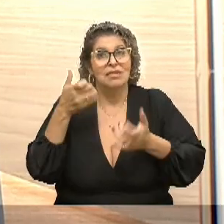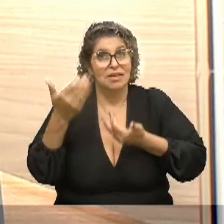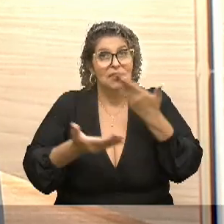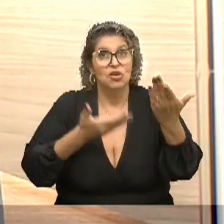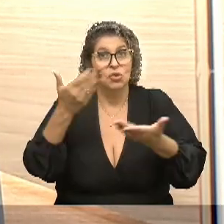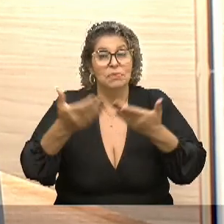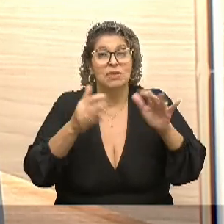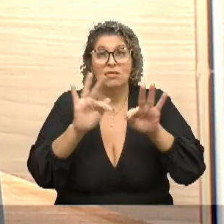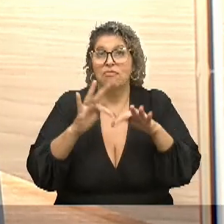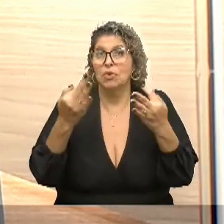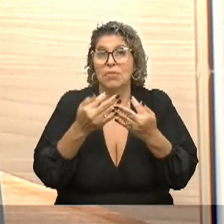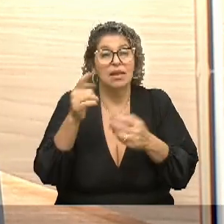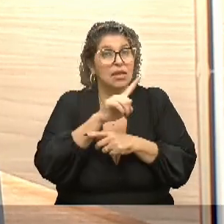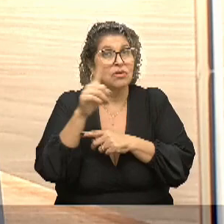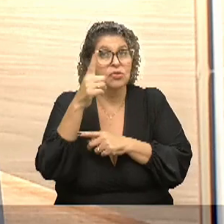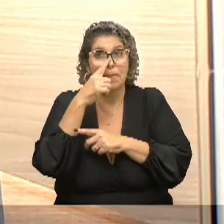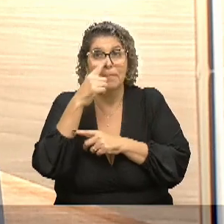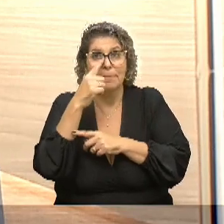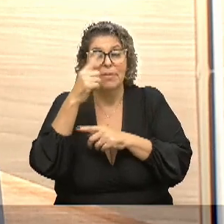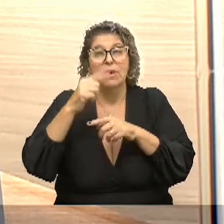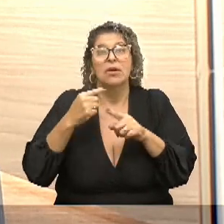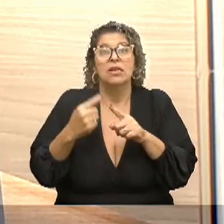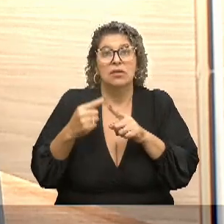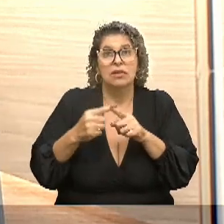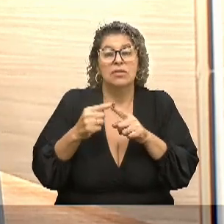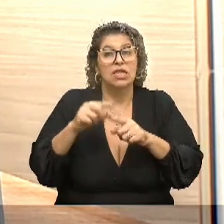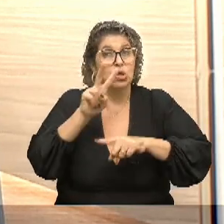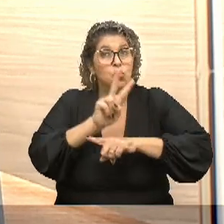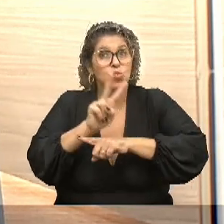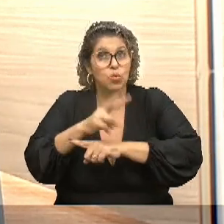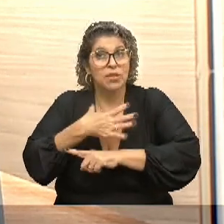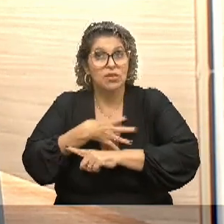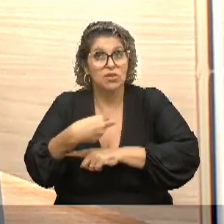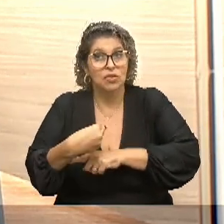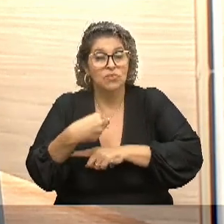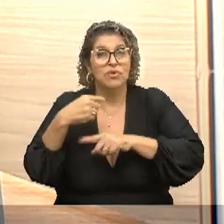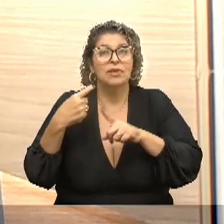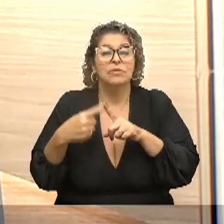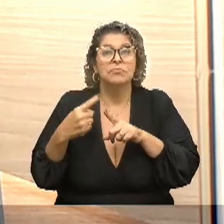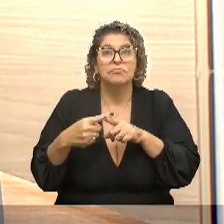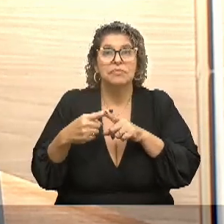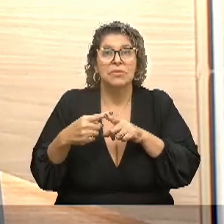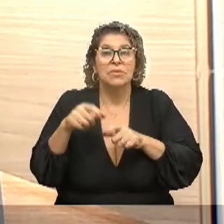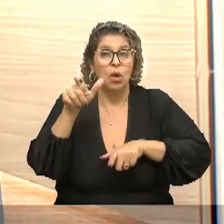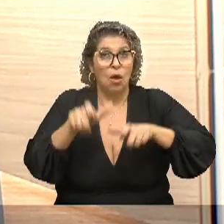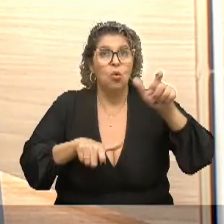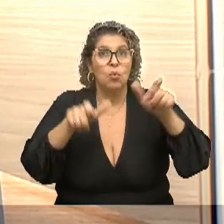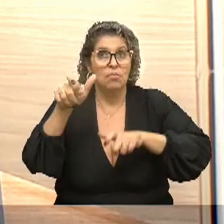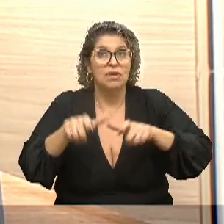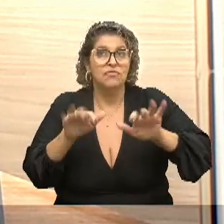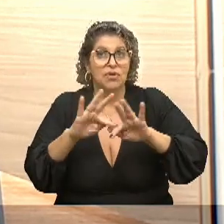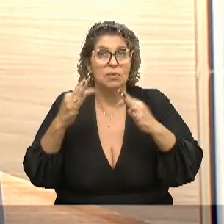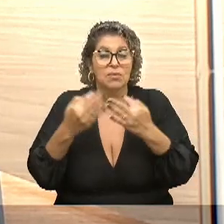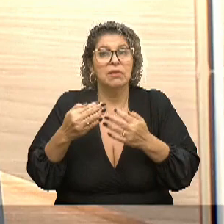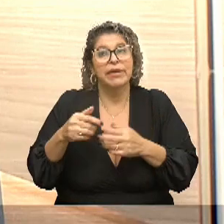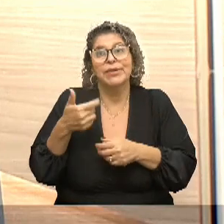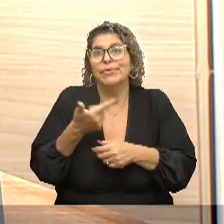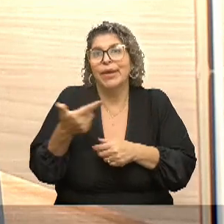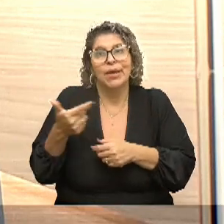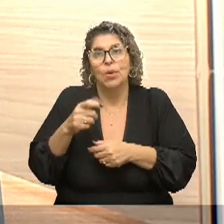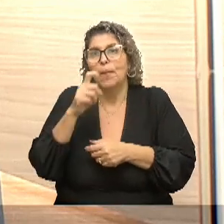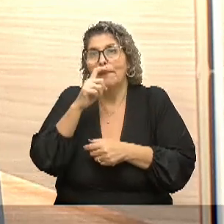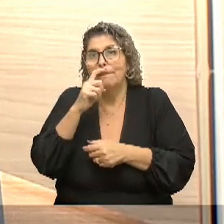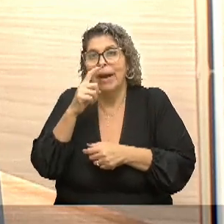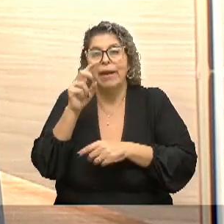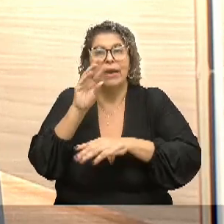à família. Não só as mães, que em grande maioria são quem cuidam dos seus filhos, né? São poucas as famílias que têm um pai presente ou que